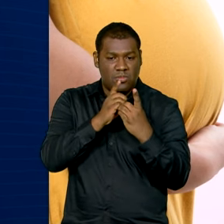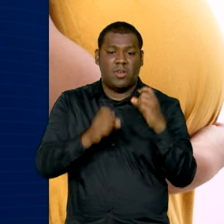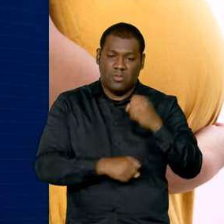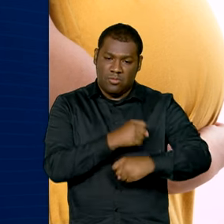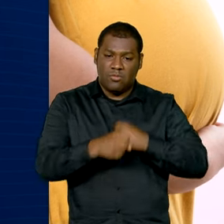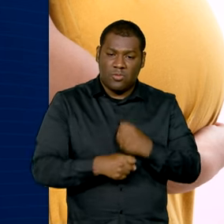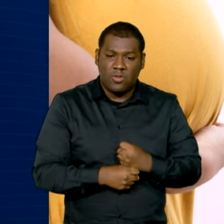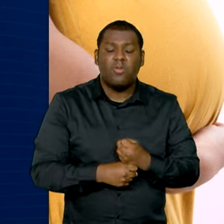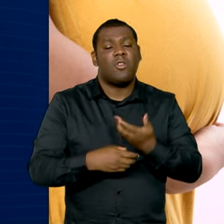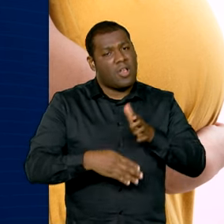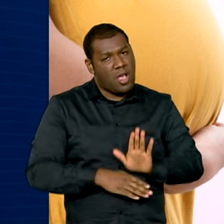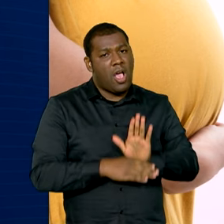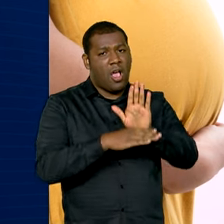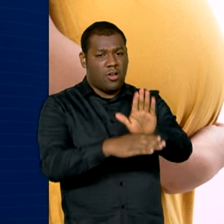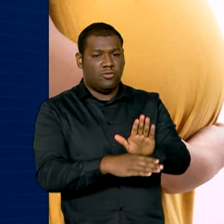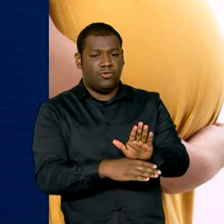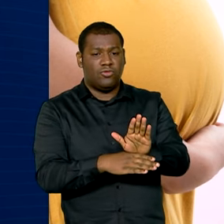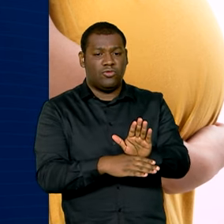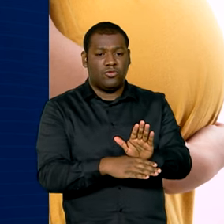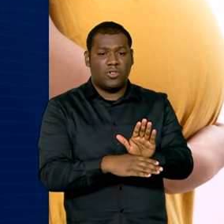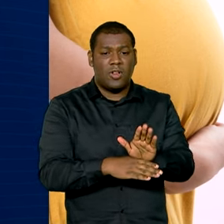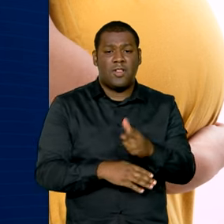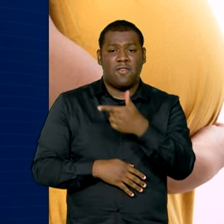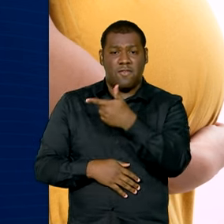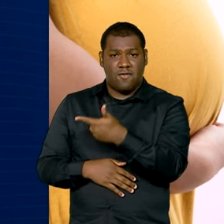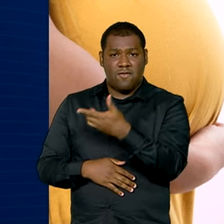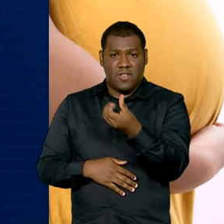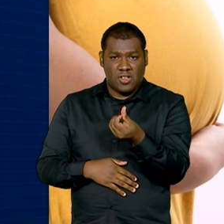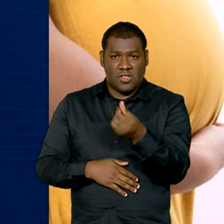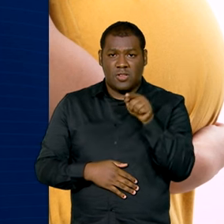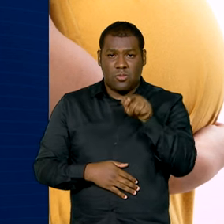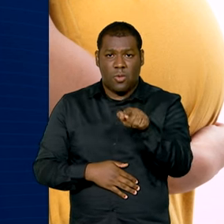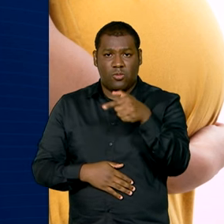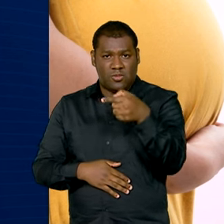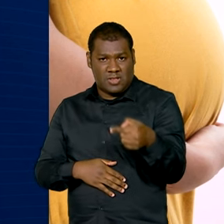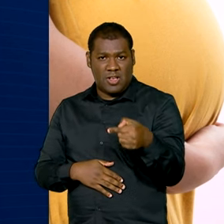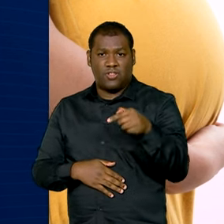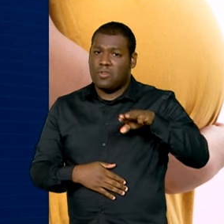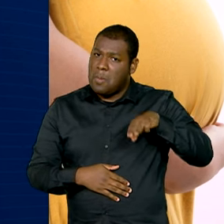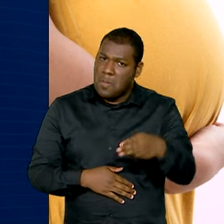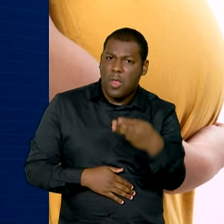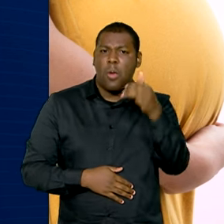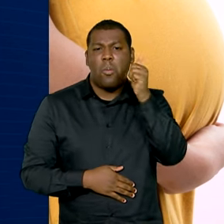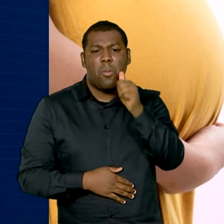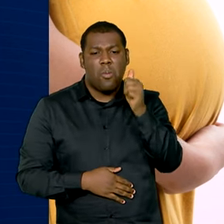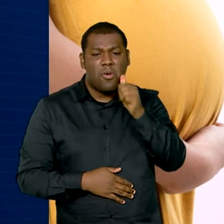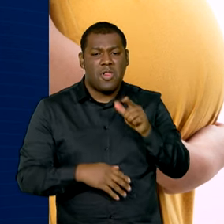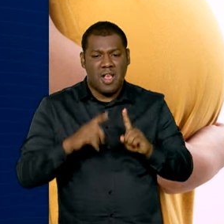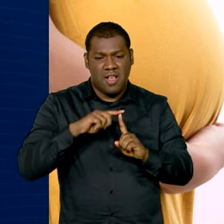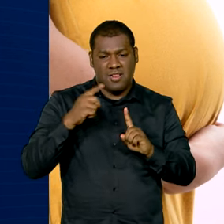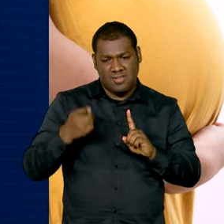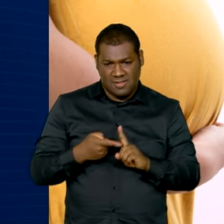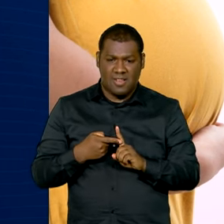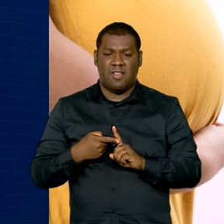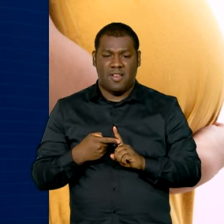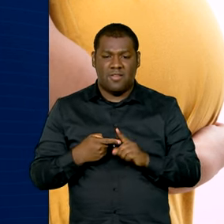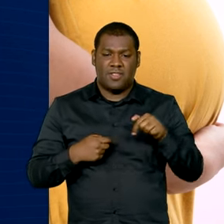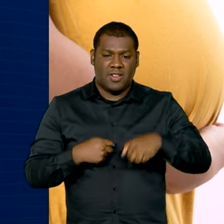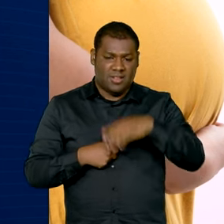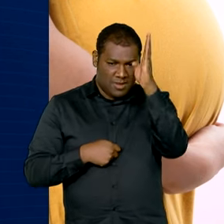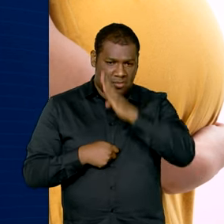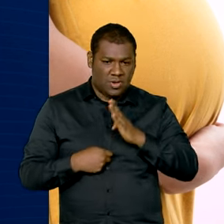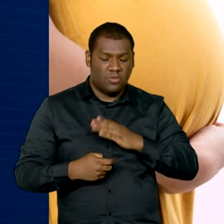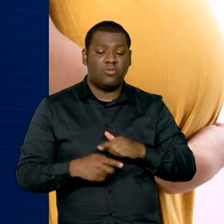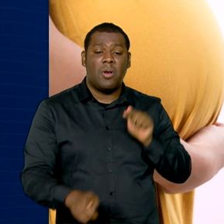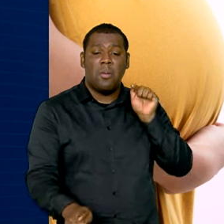beneficiar pelo menos 26,7 milhões de mulheres em idade fértil. A